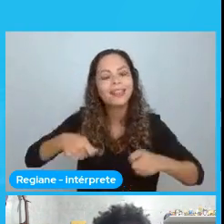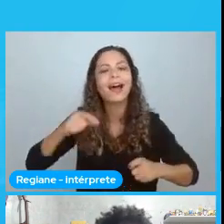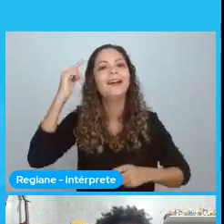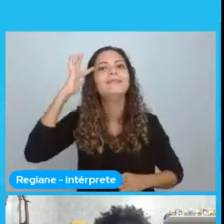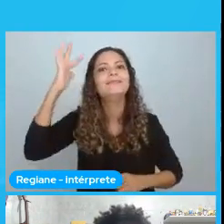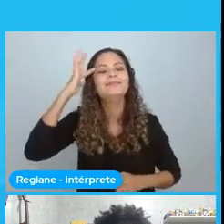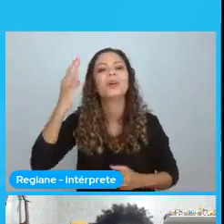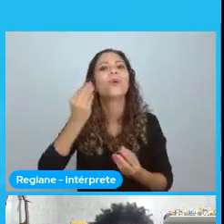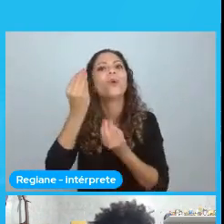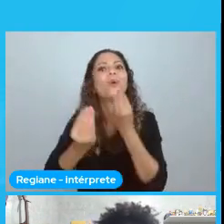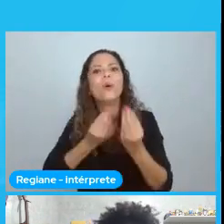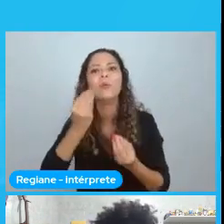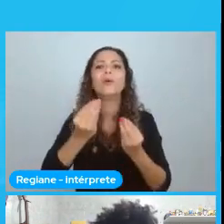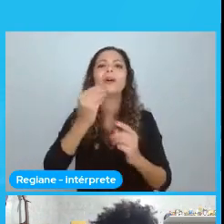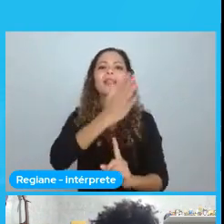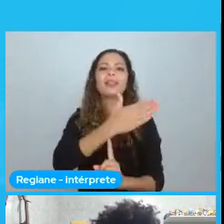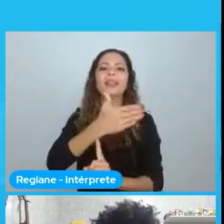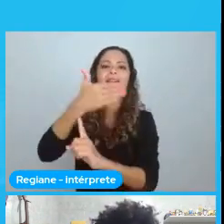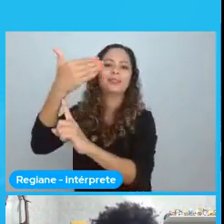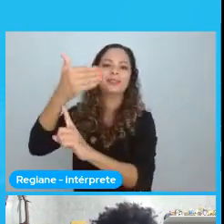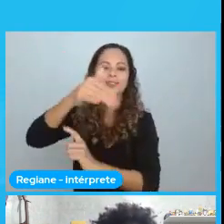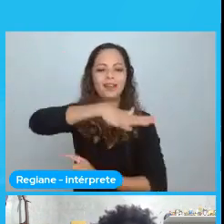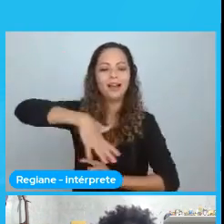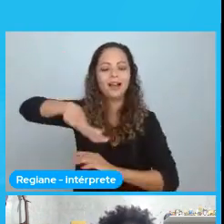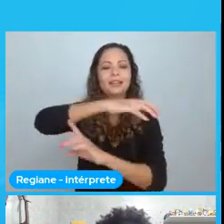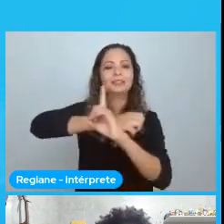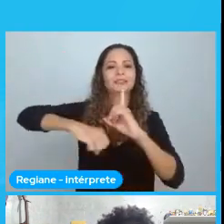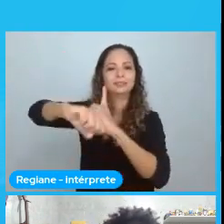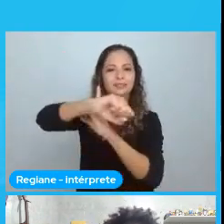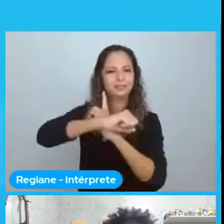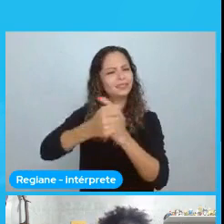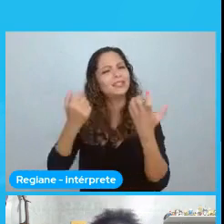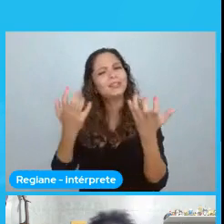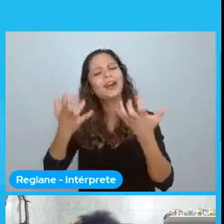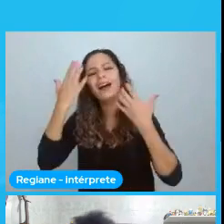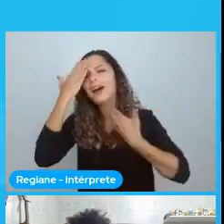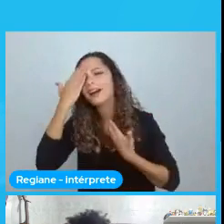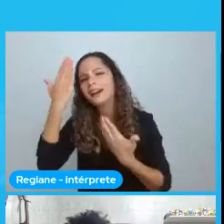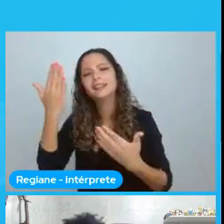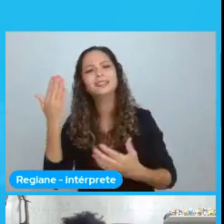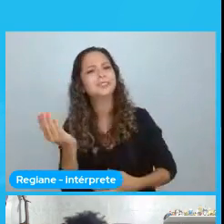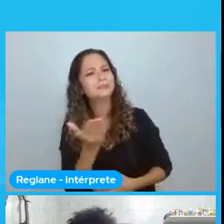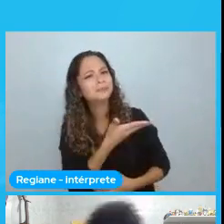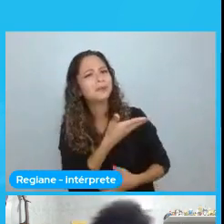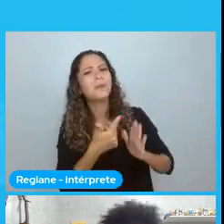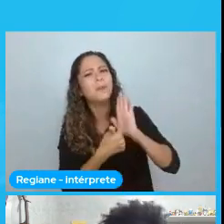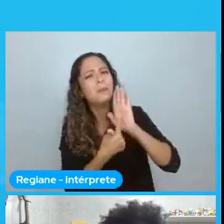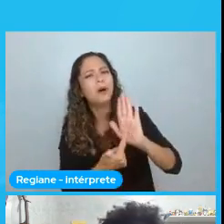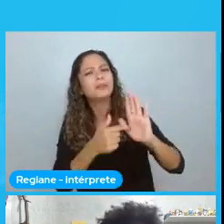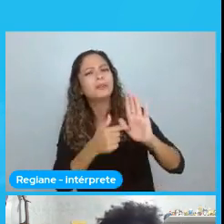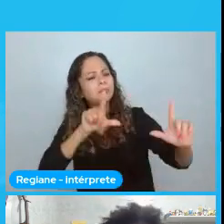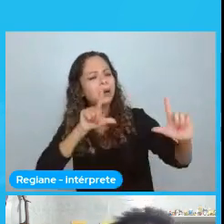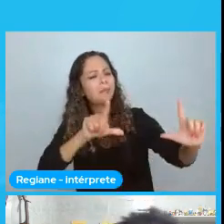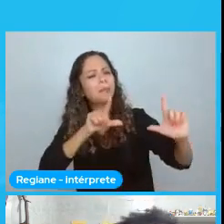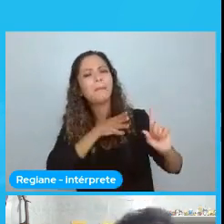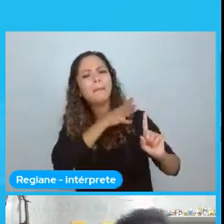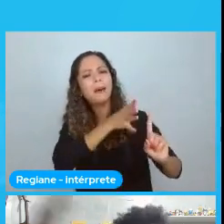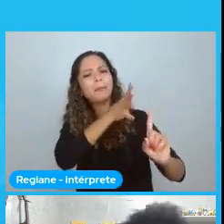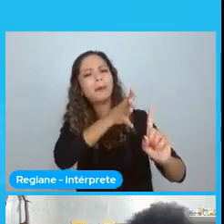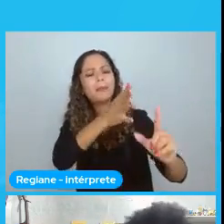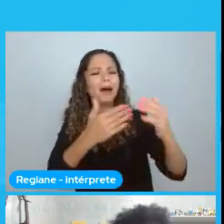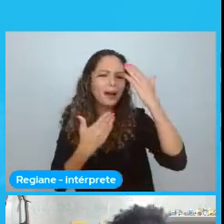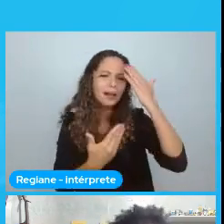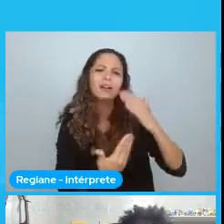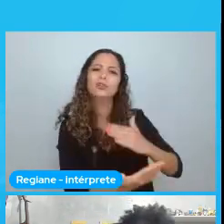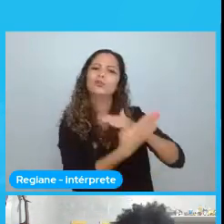Todas as pessoas que eu passei aqui. Eu quero super agradecer. Do quanto foi importante. as pegadas dela. Para que eu chegasse aqui. Onde eu estou. E há caminhos